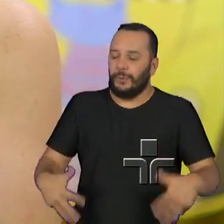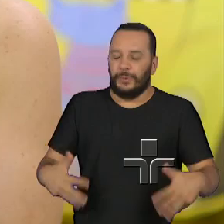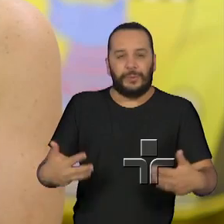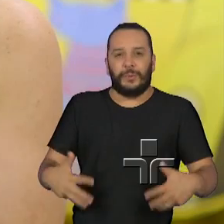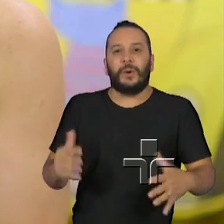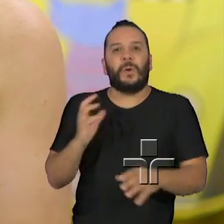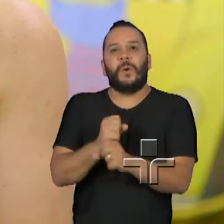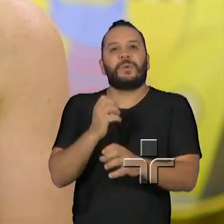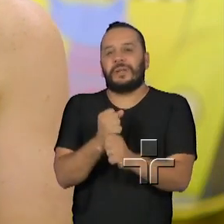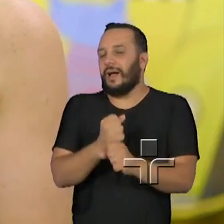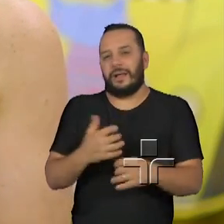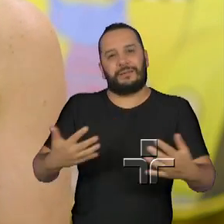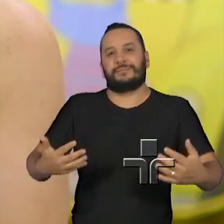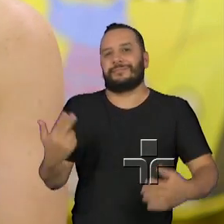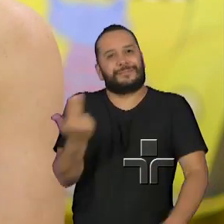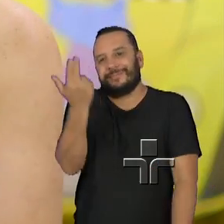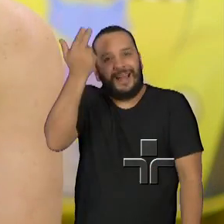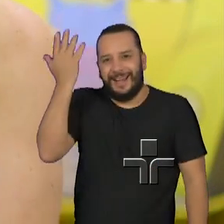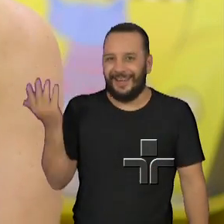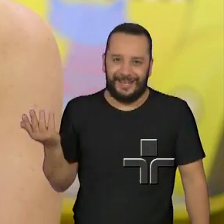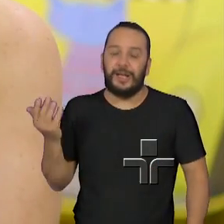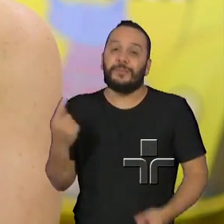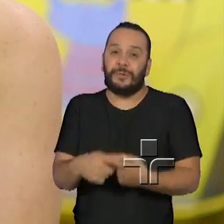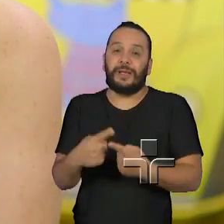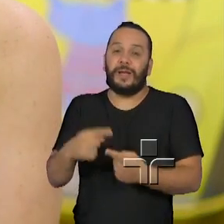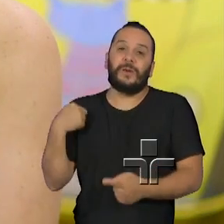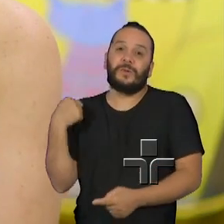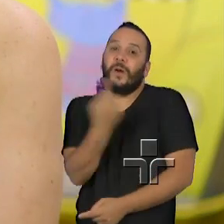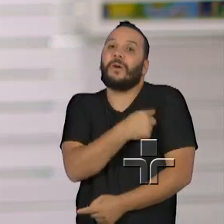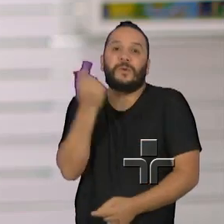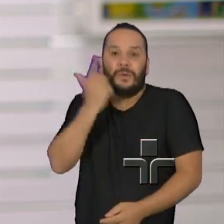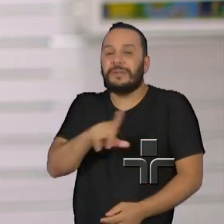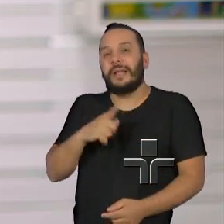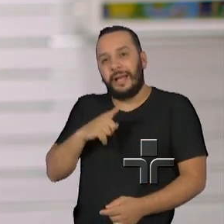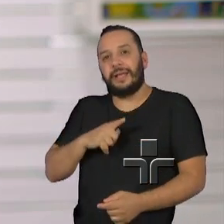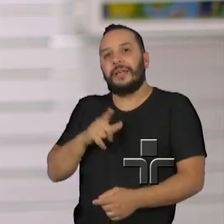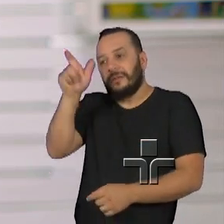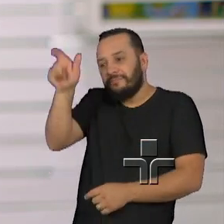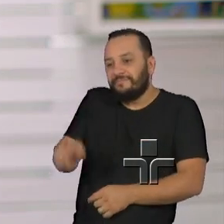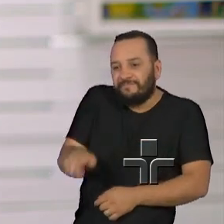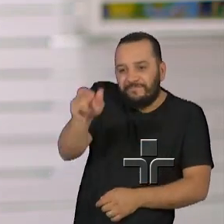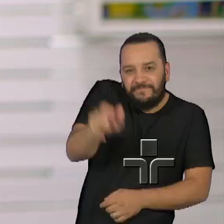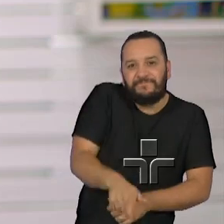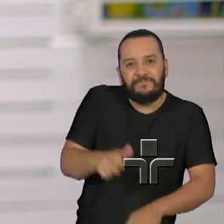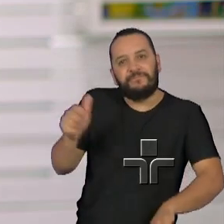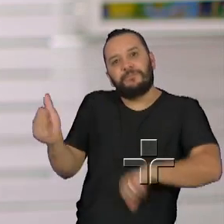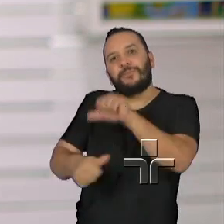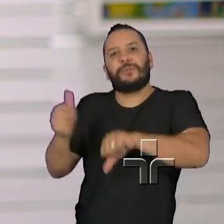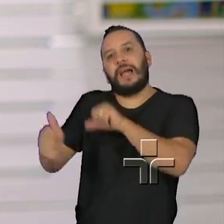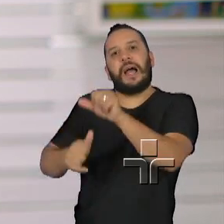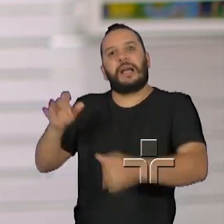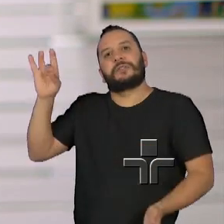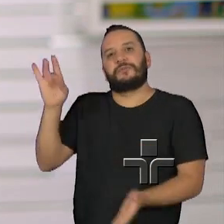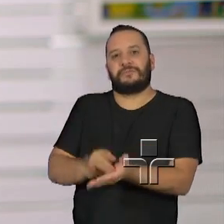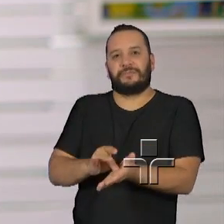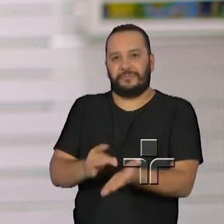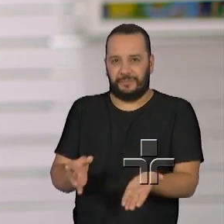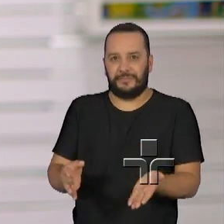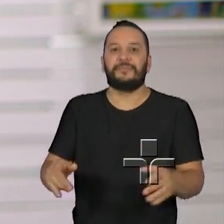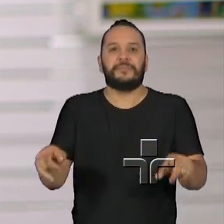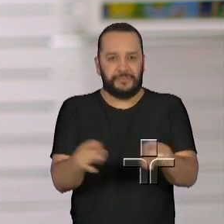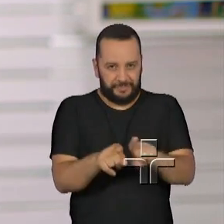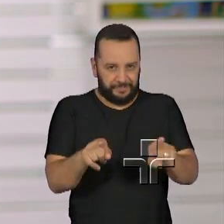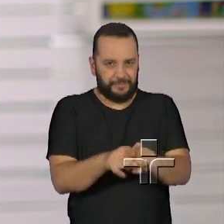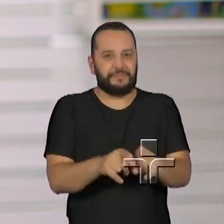a gente pode mudar vidas de verdade. Esse reconhecimento nas diversas práticas, nas diversas